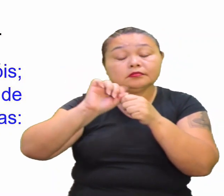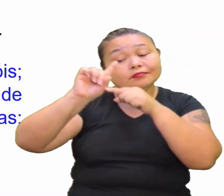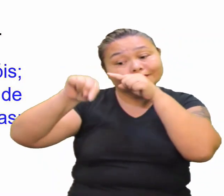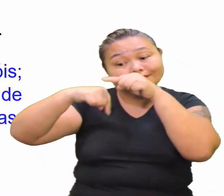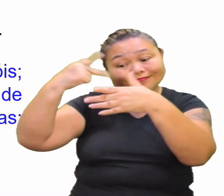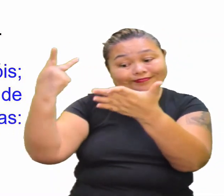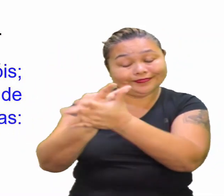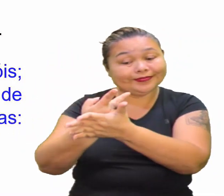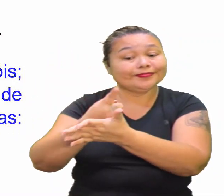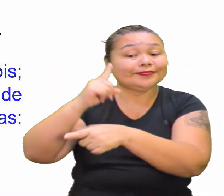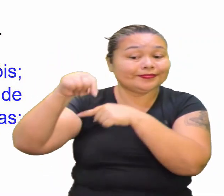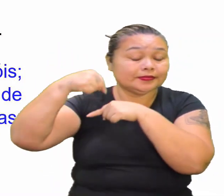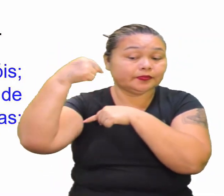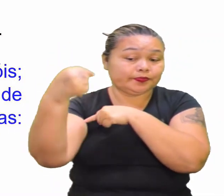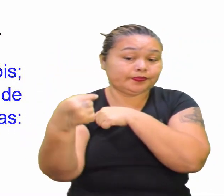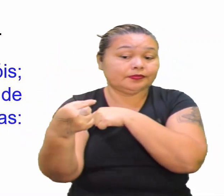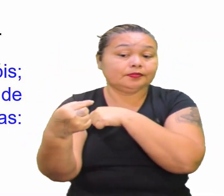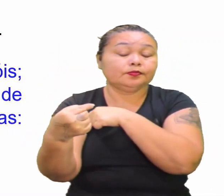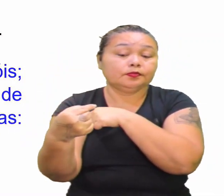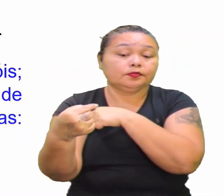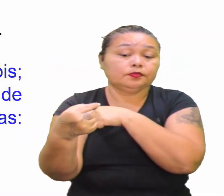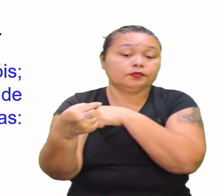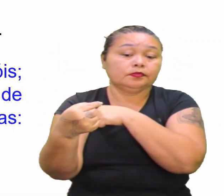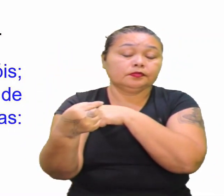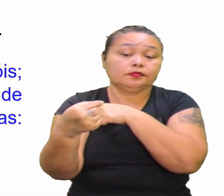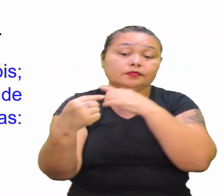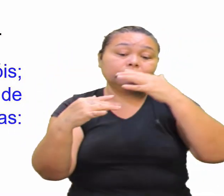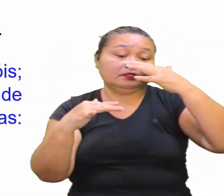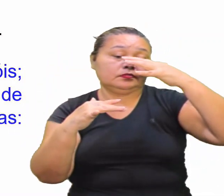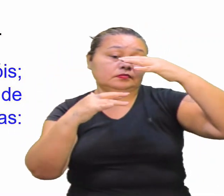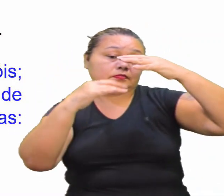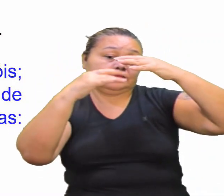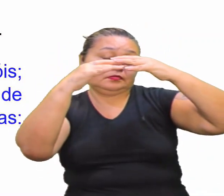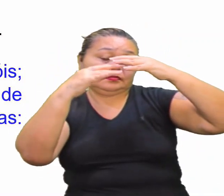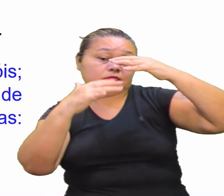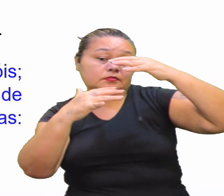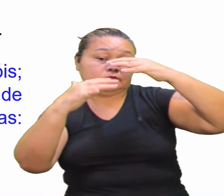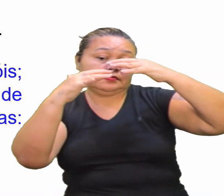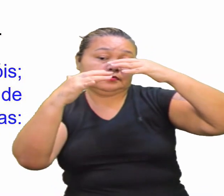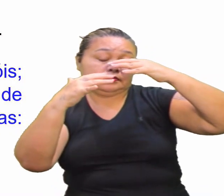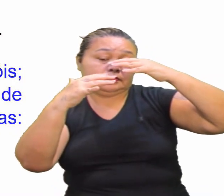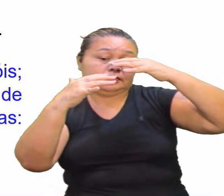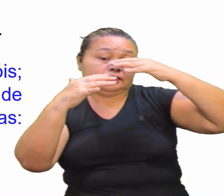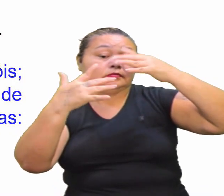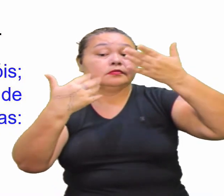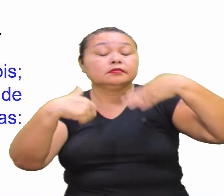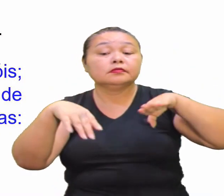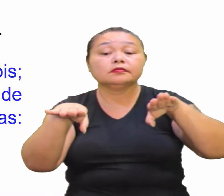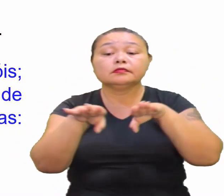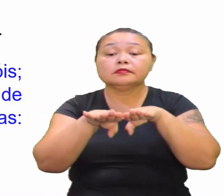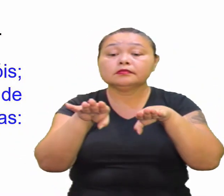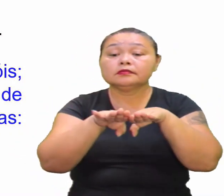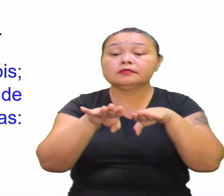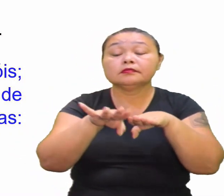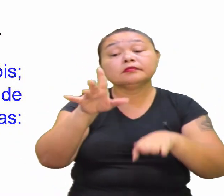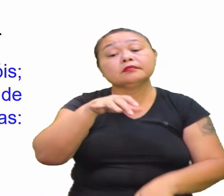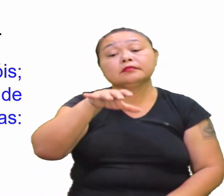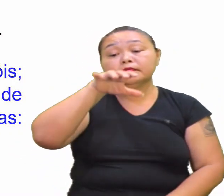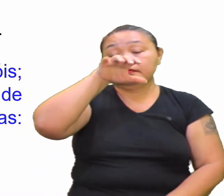Consequências Para a questão Do aquecimento E também Problemas